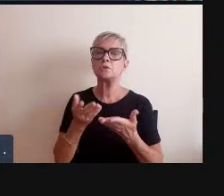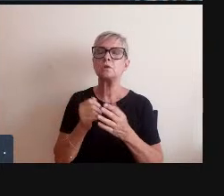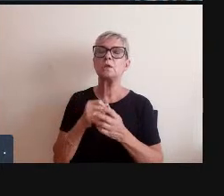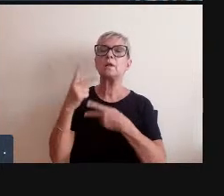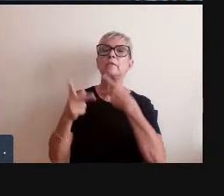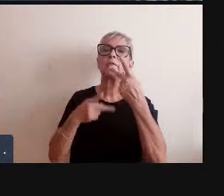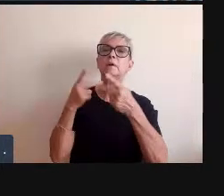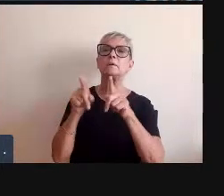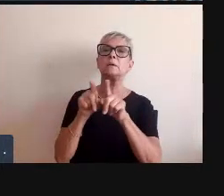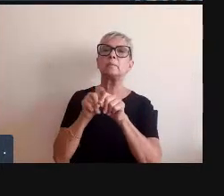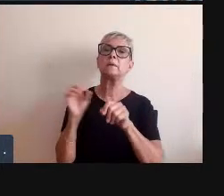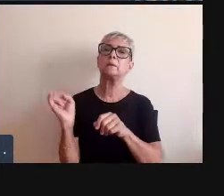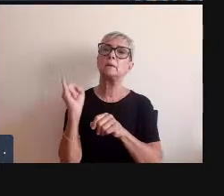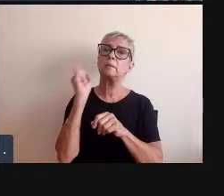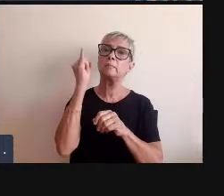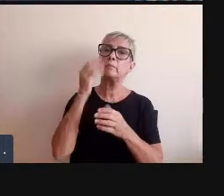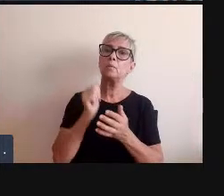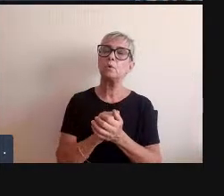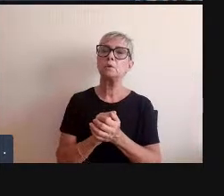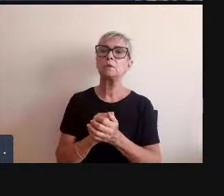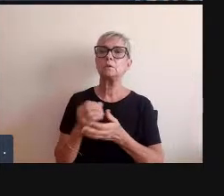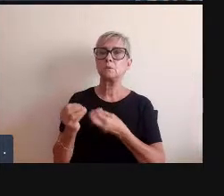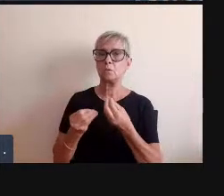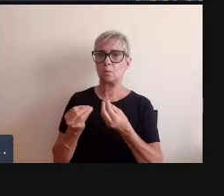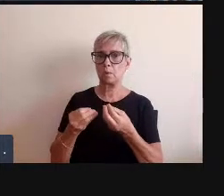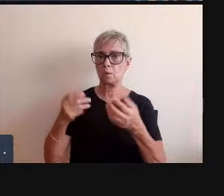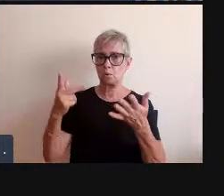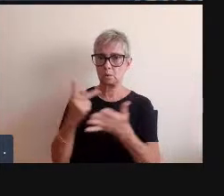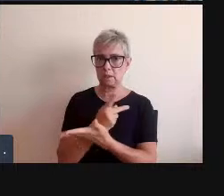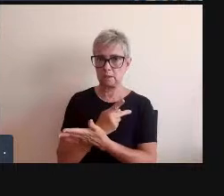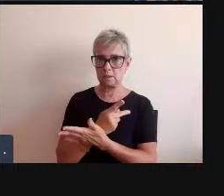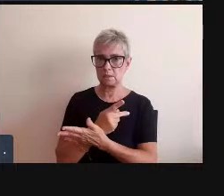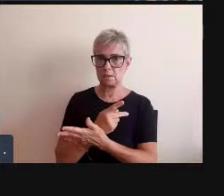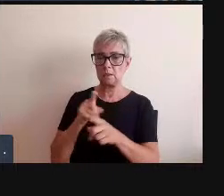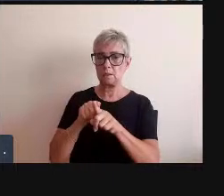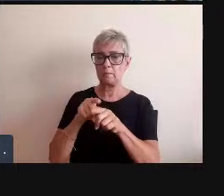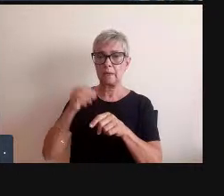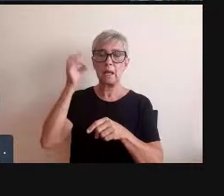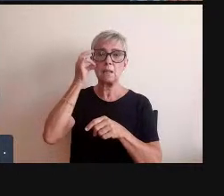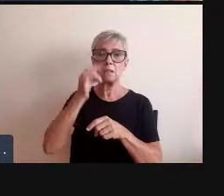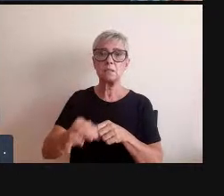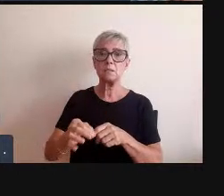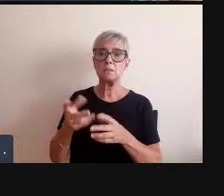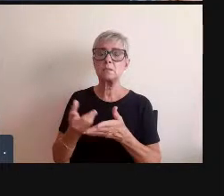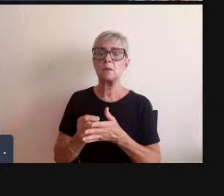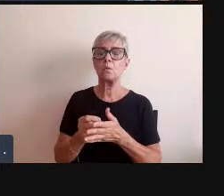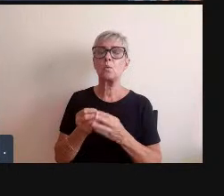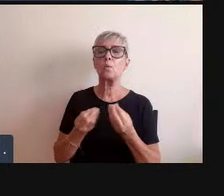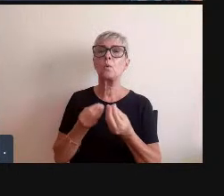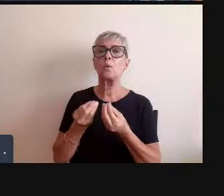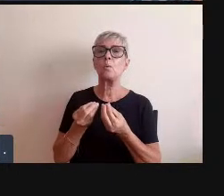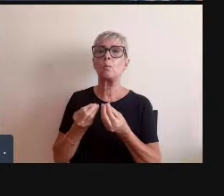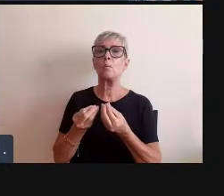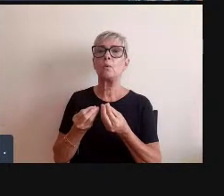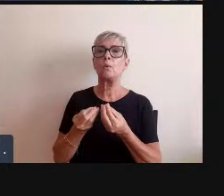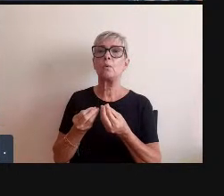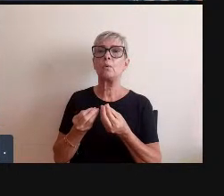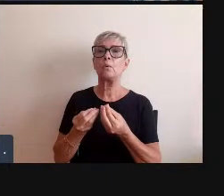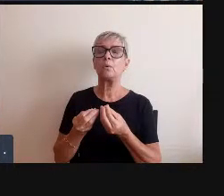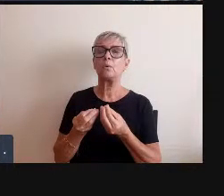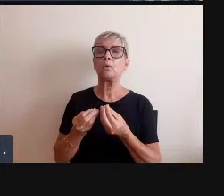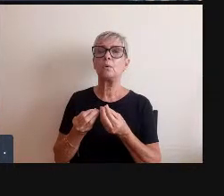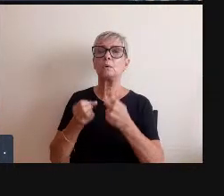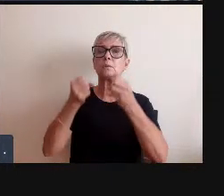da importância do livro do mitologia e chamando a atenção desse verbete sobre a